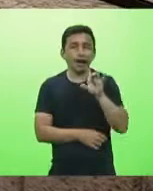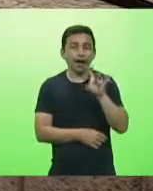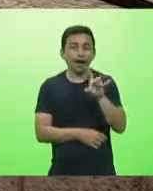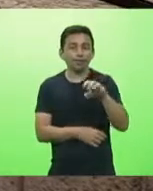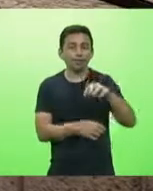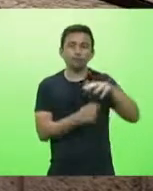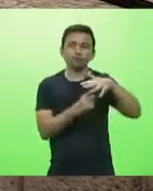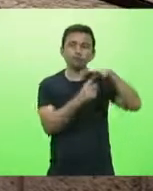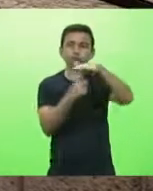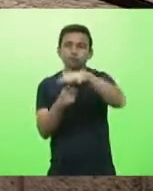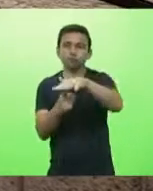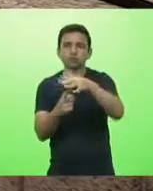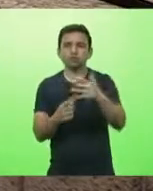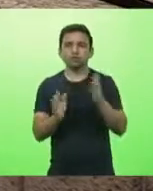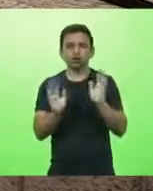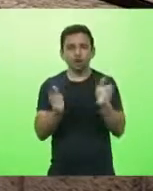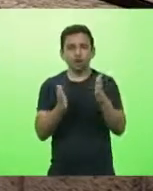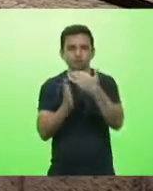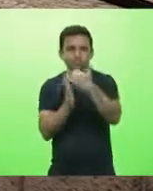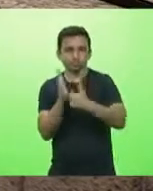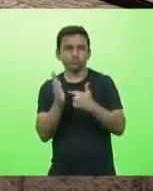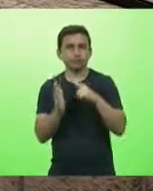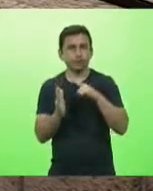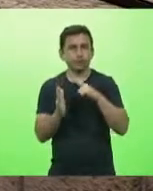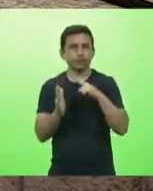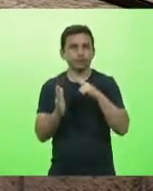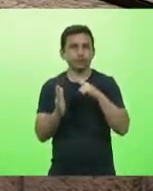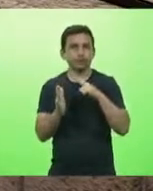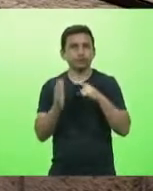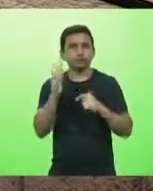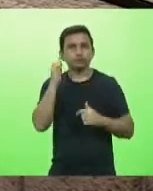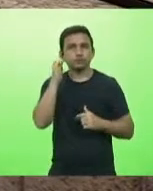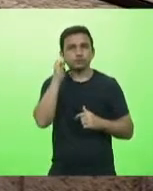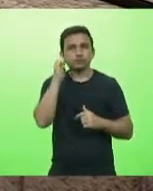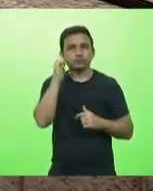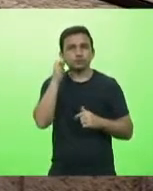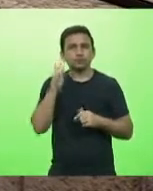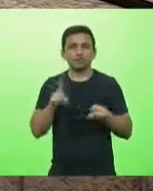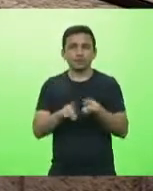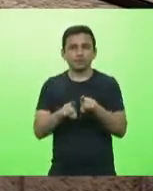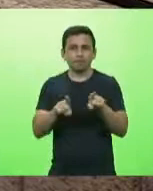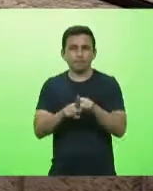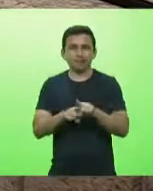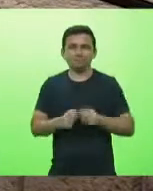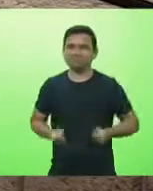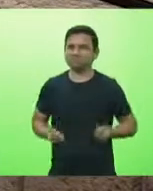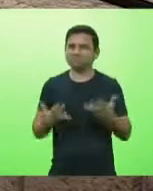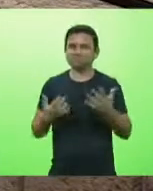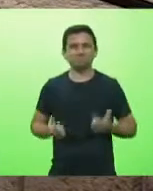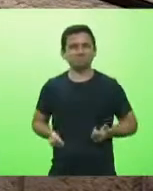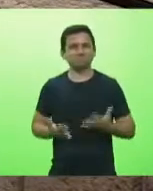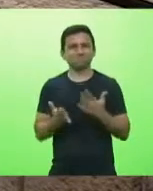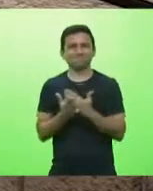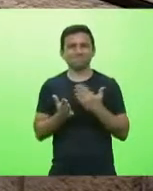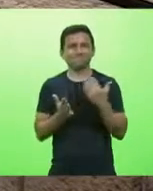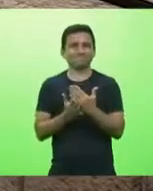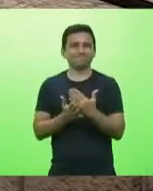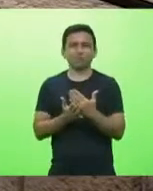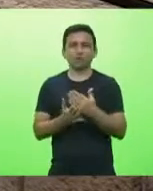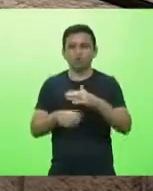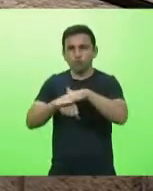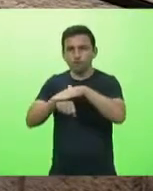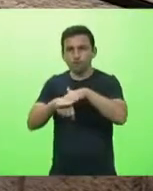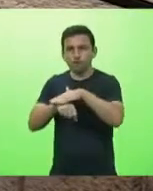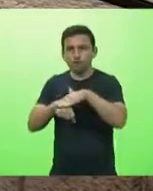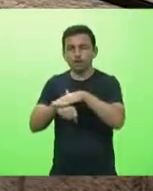valor abatido é claro nesse período e as despesas enormes e conversamos com o secretário da Casa